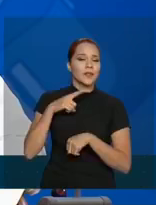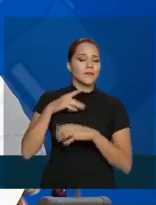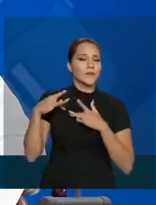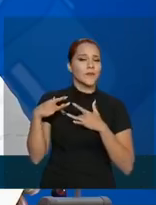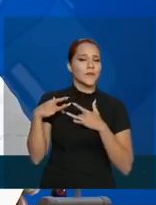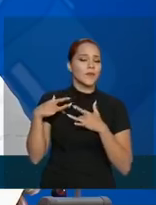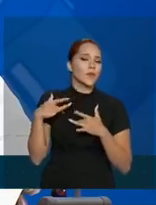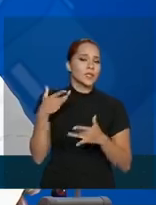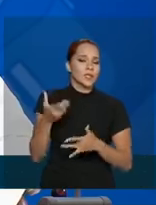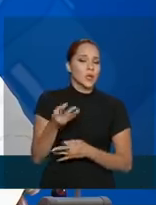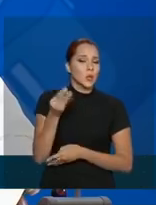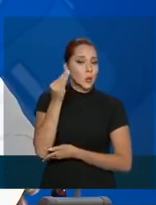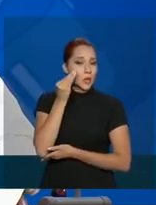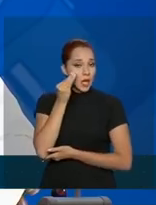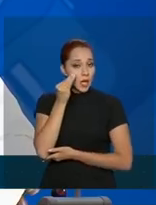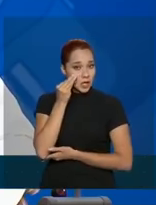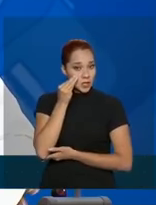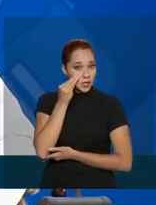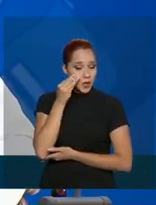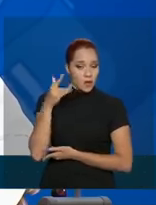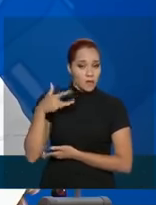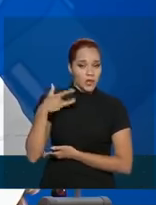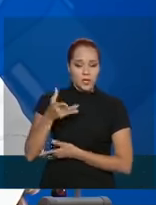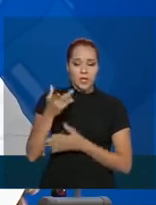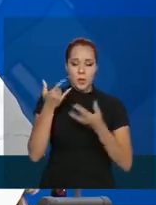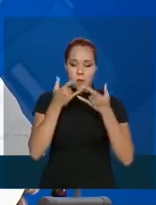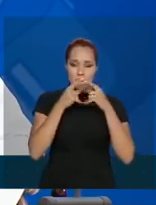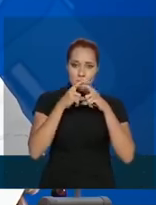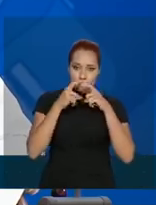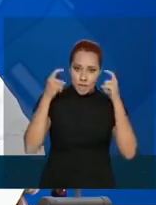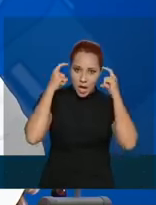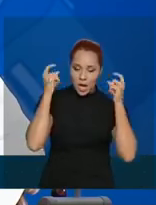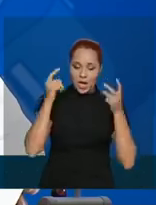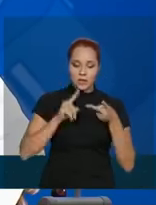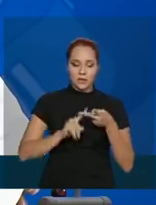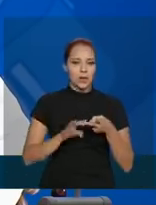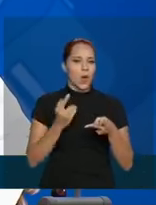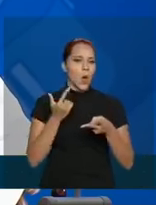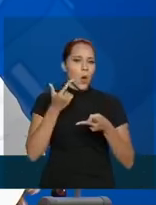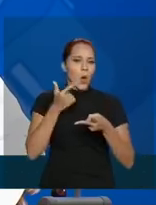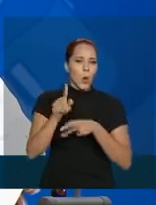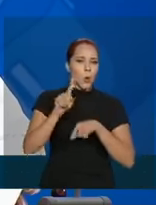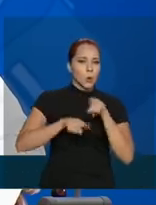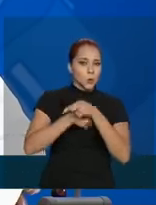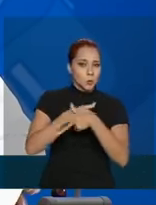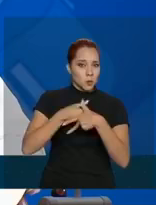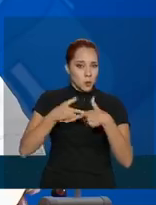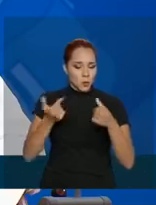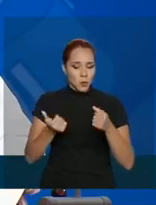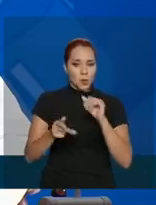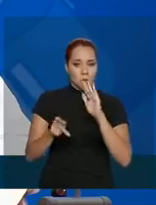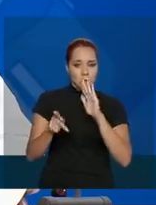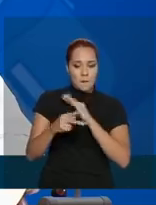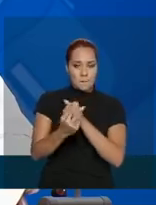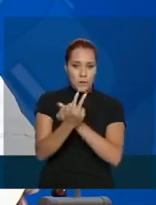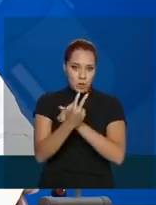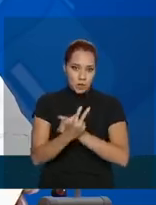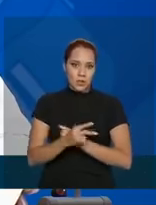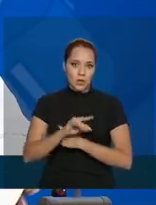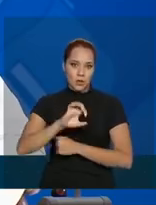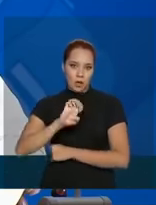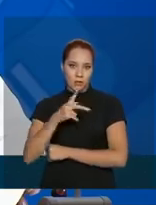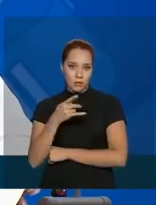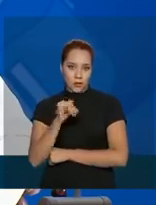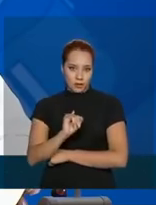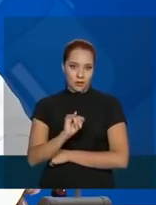testes, oferecendo máscaras, oferecendo outros itens de proteção individual. Então,